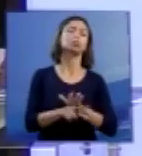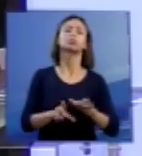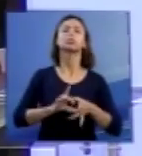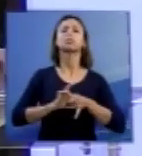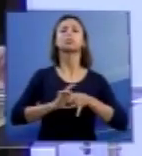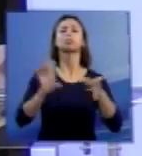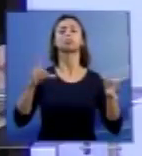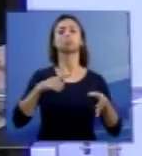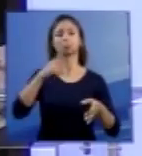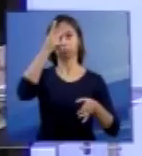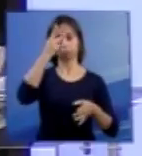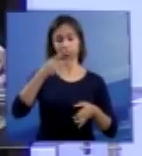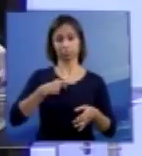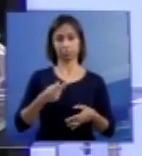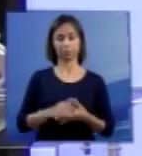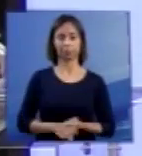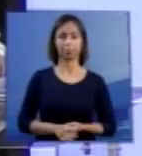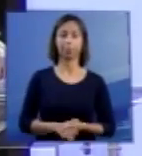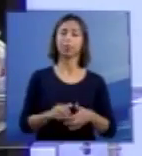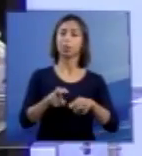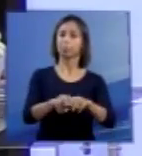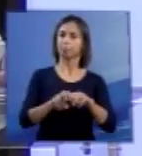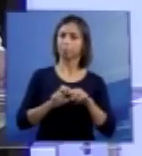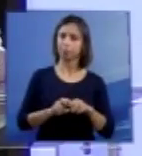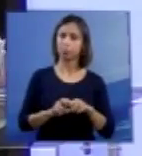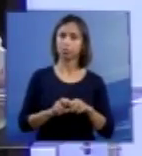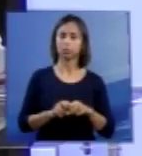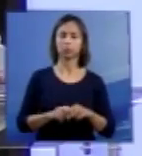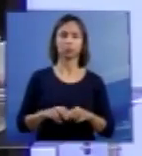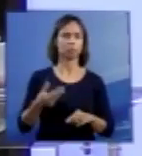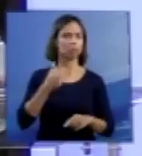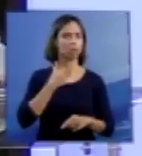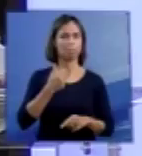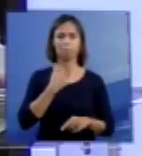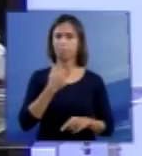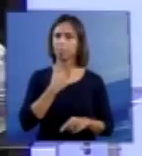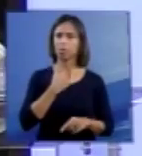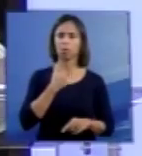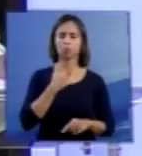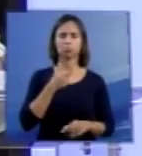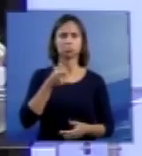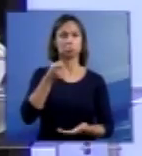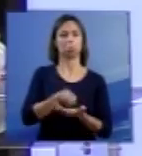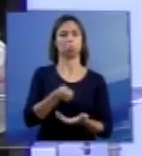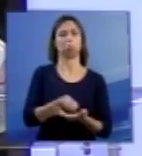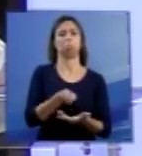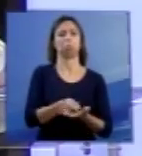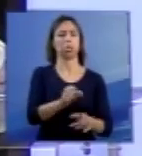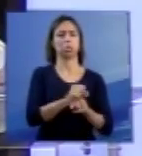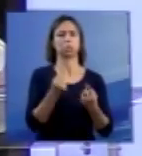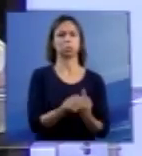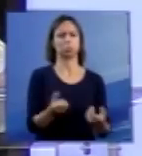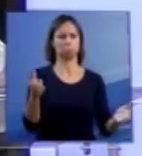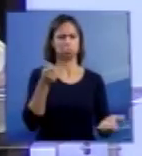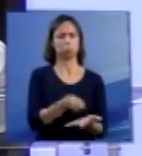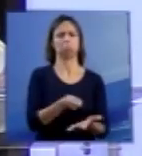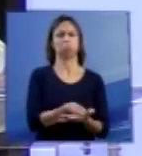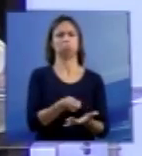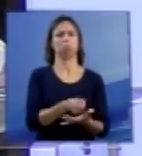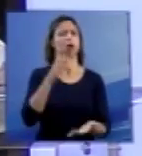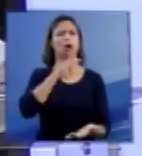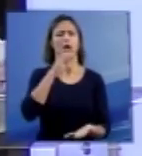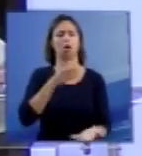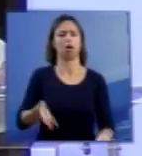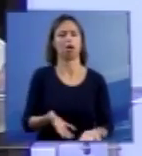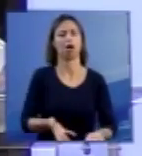autodeterminação. Por isso, não se pode impor a toda a sociedade, cada dia mais diversa